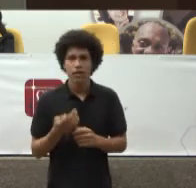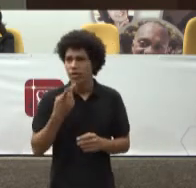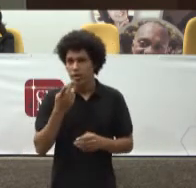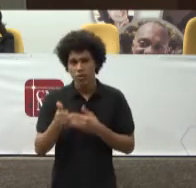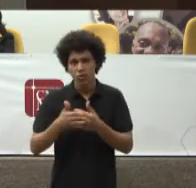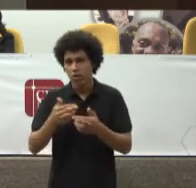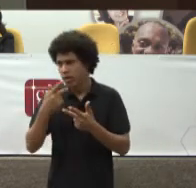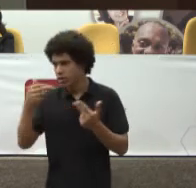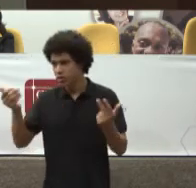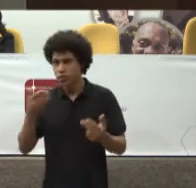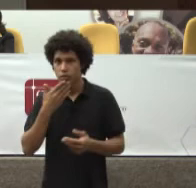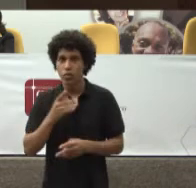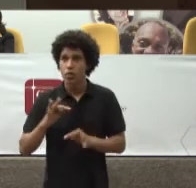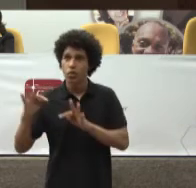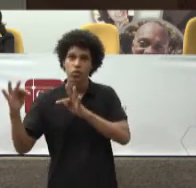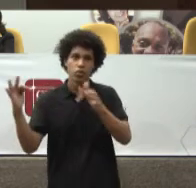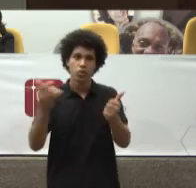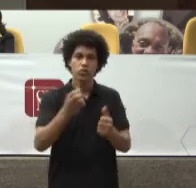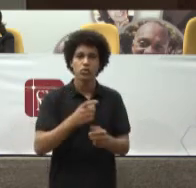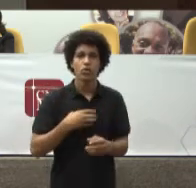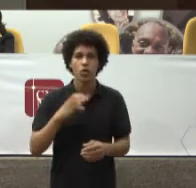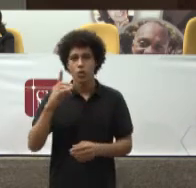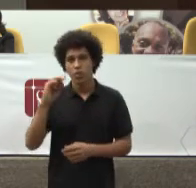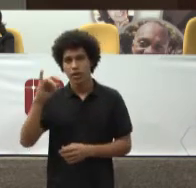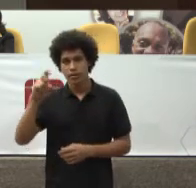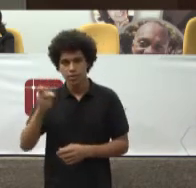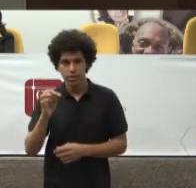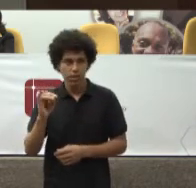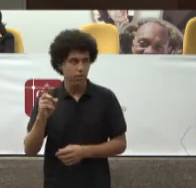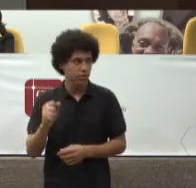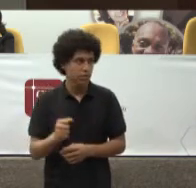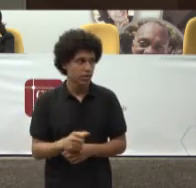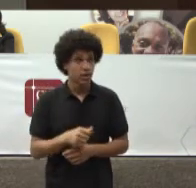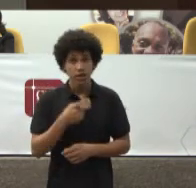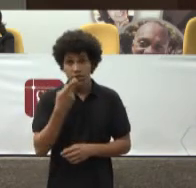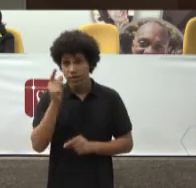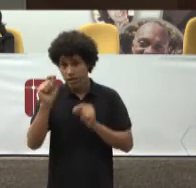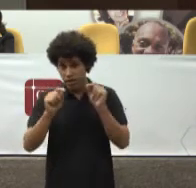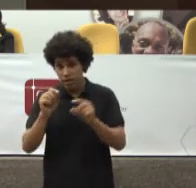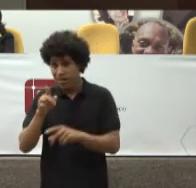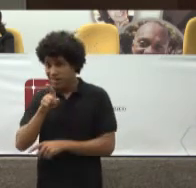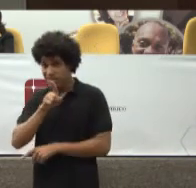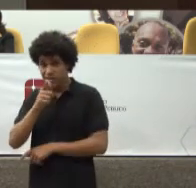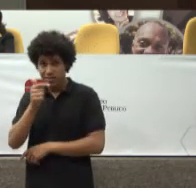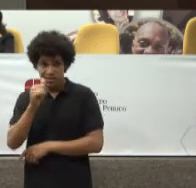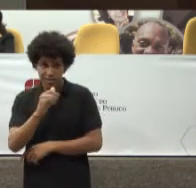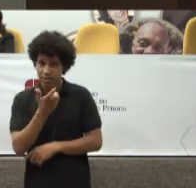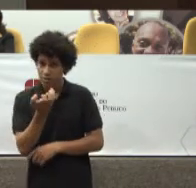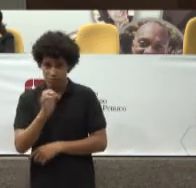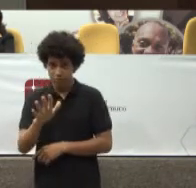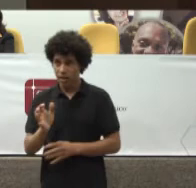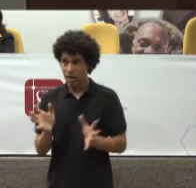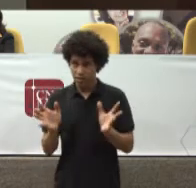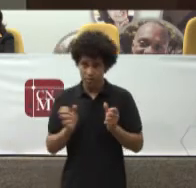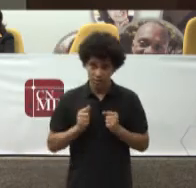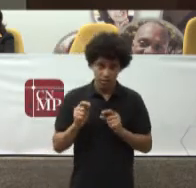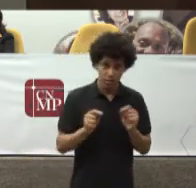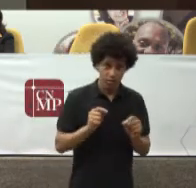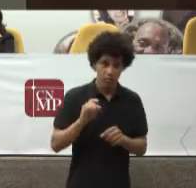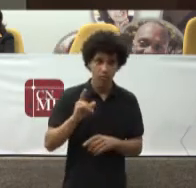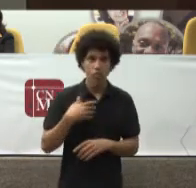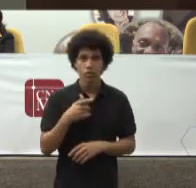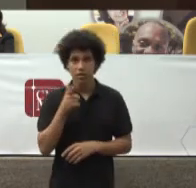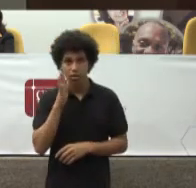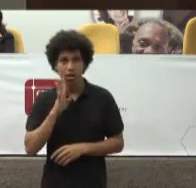níveis De complexidade E que vale dizer Se não quisermos Adotar o conceito Legal De integralidade Deveríamos Ao